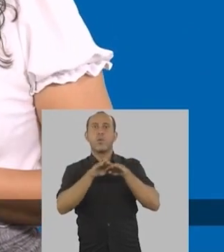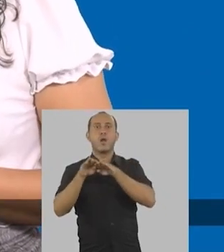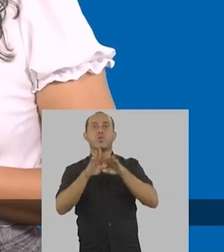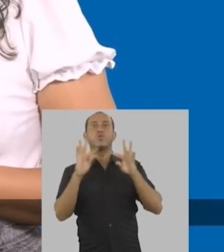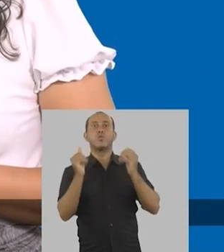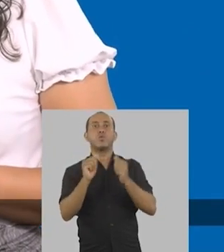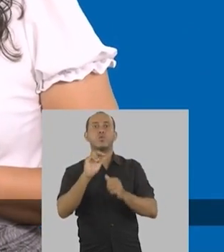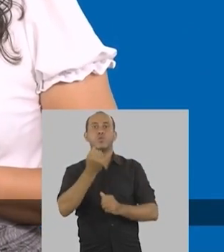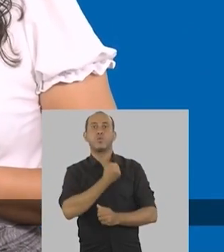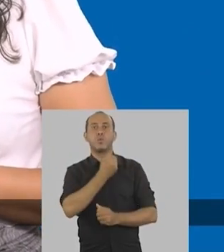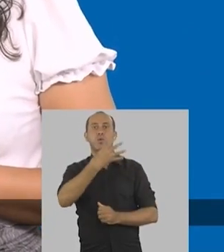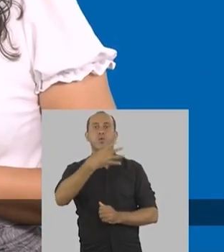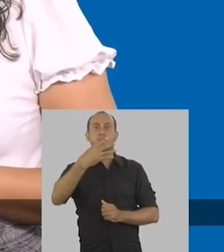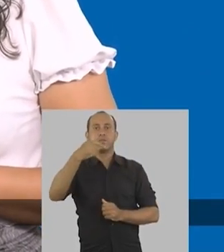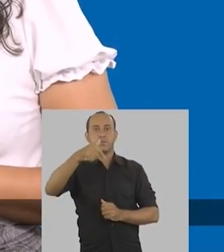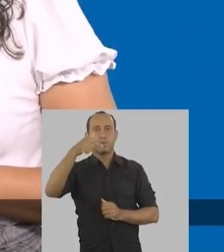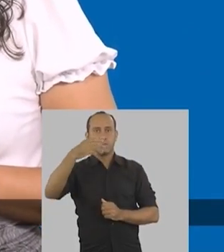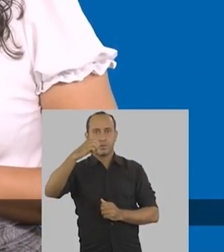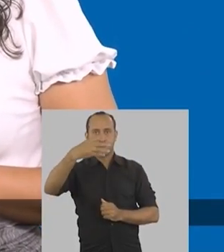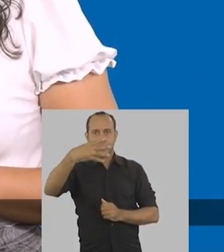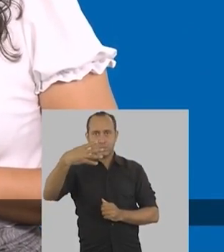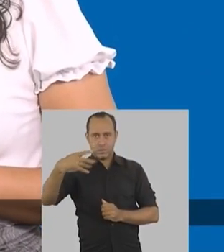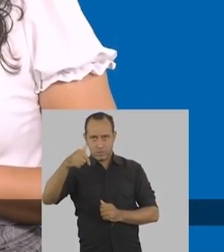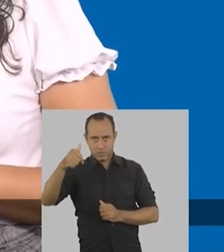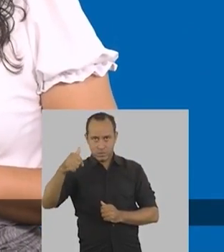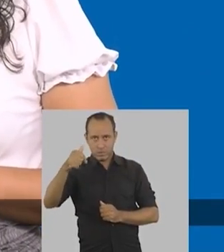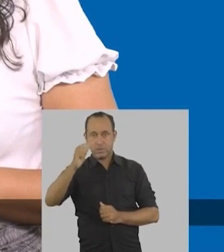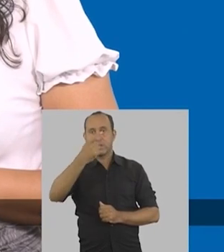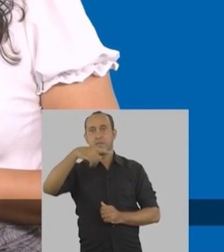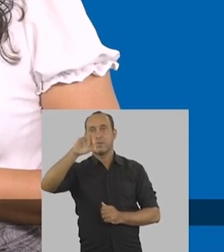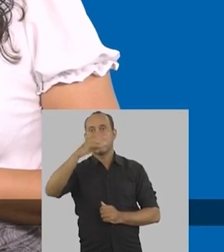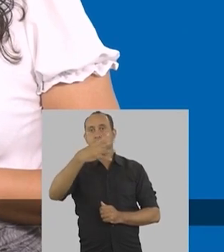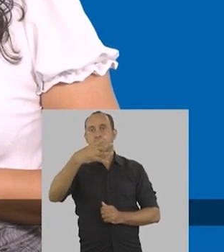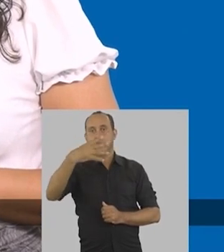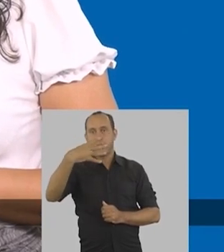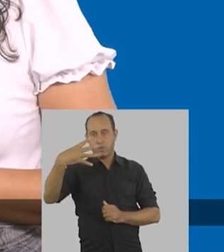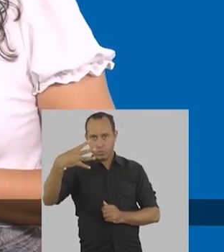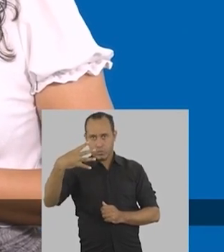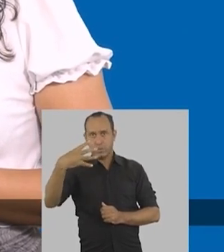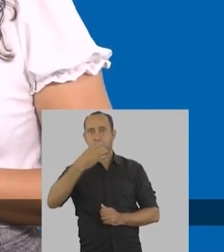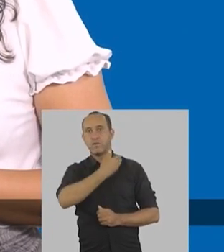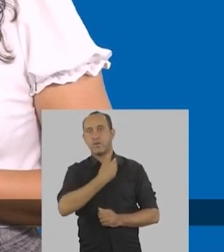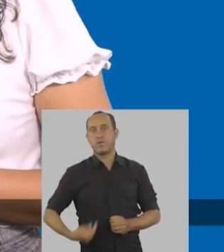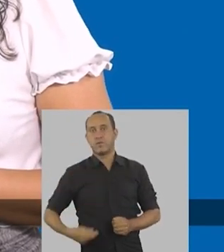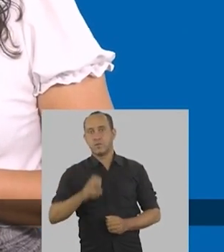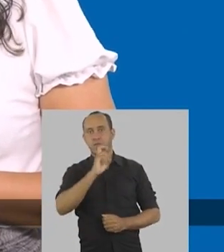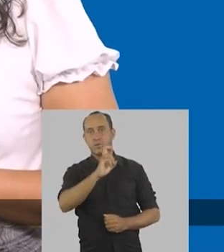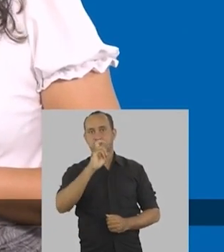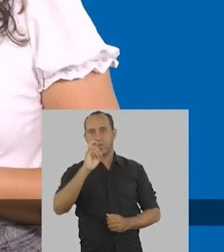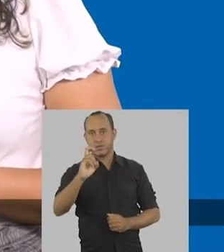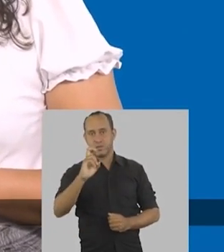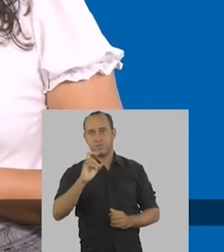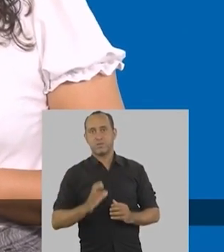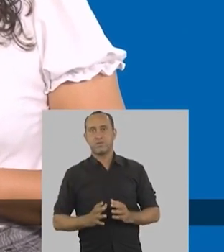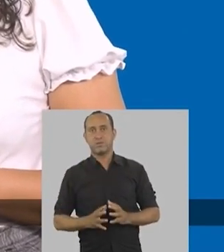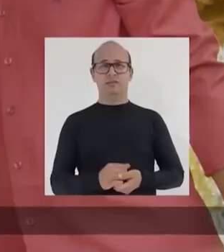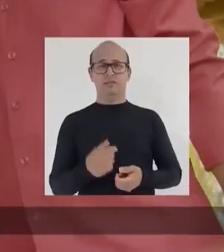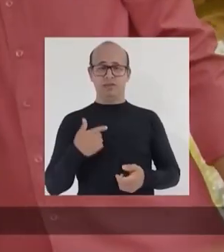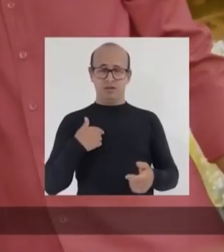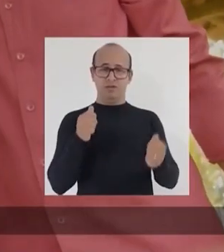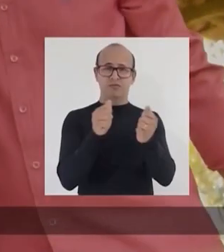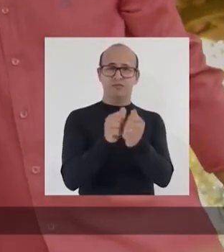igualdade. Helene de Negão, 44-747. E André de André, 44-44. Governador Fábio, 55.